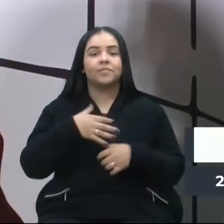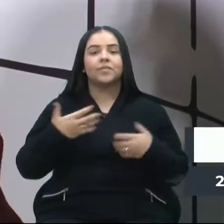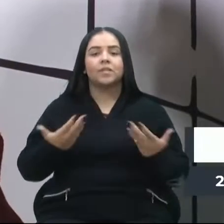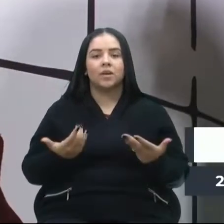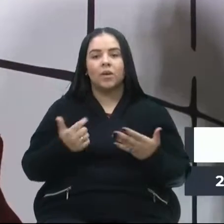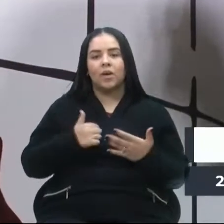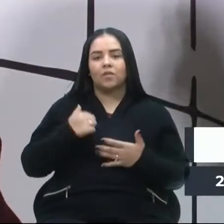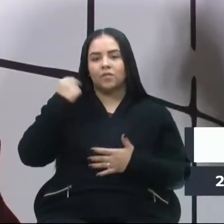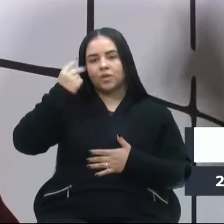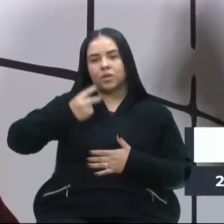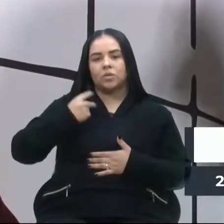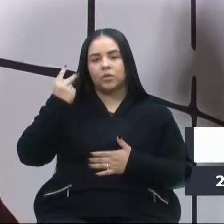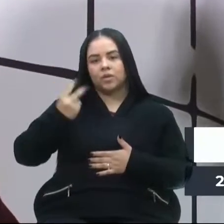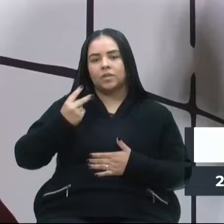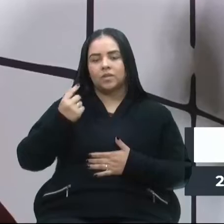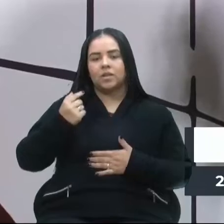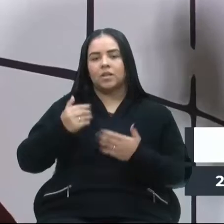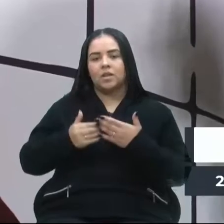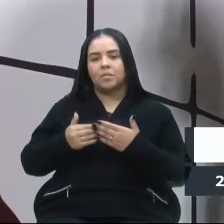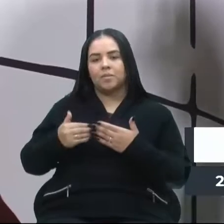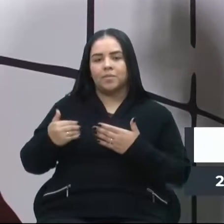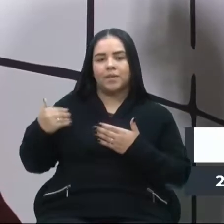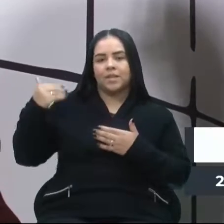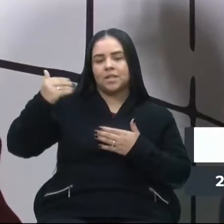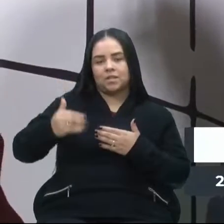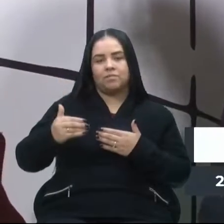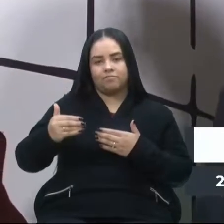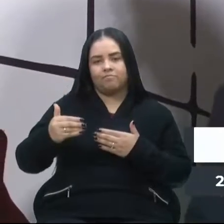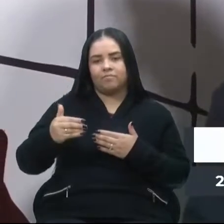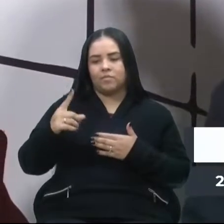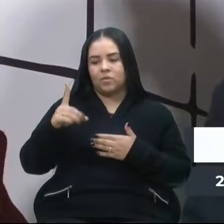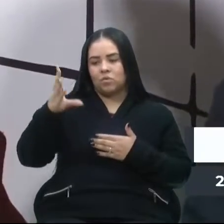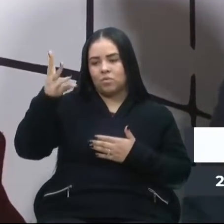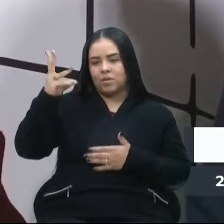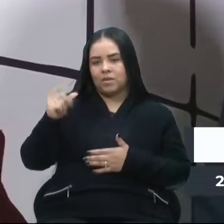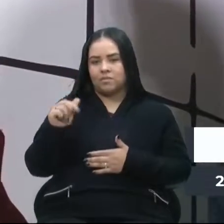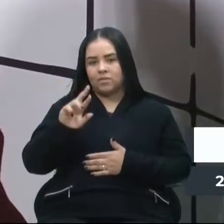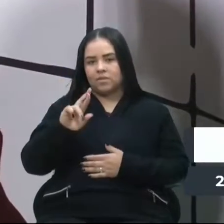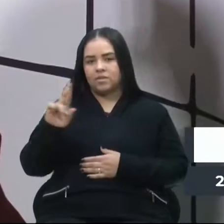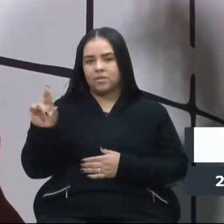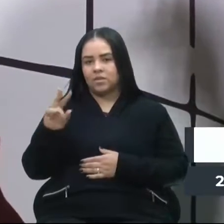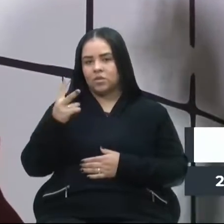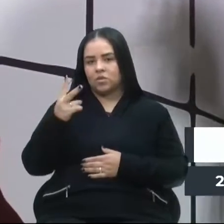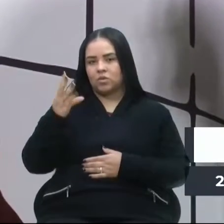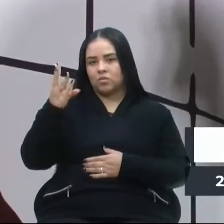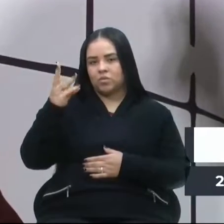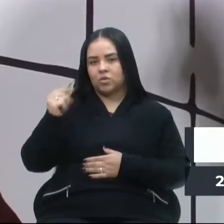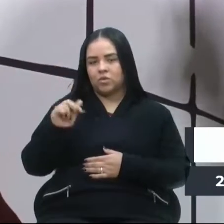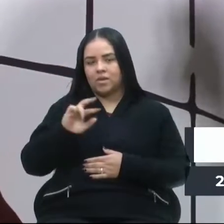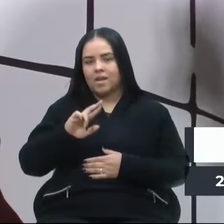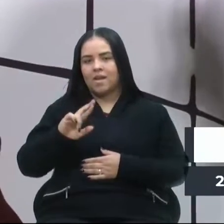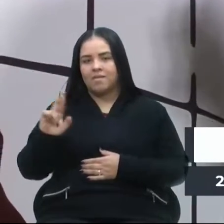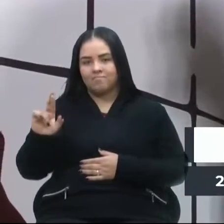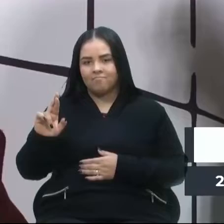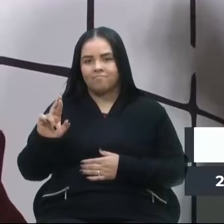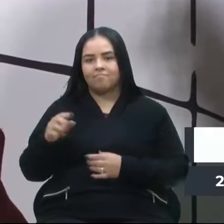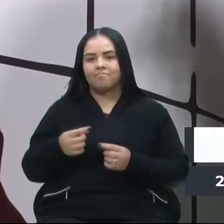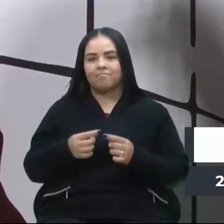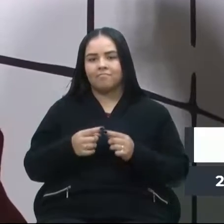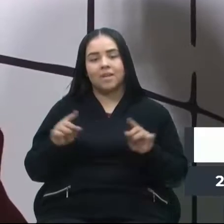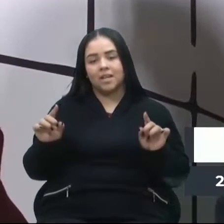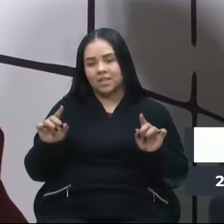vereador, né, aí ultrapassando a barreira de um milhão de reais, dois milhões de reais, mas